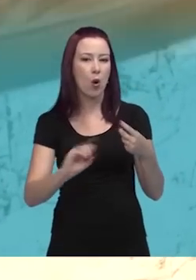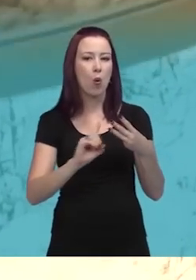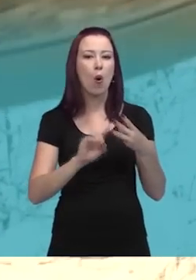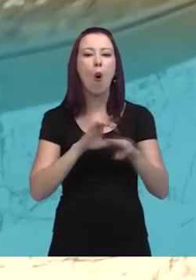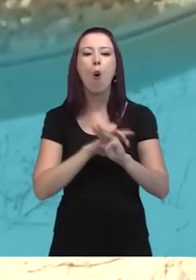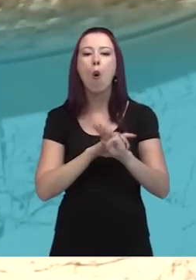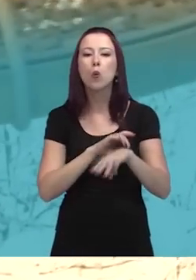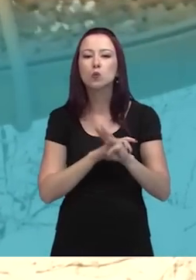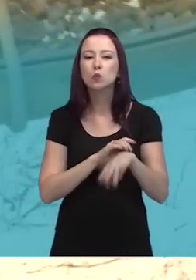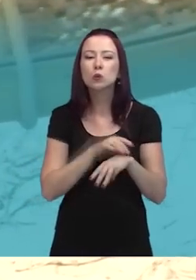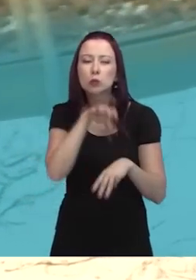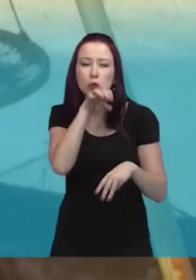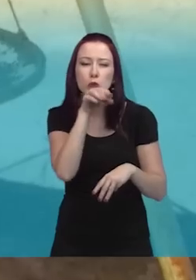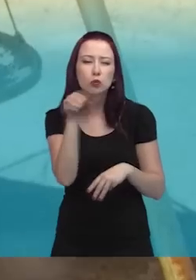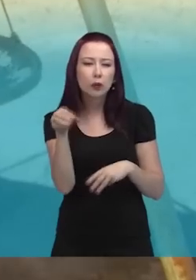osso de bicho pequeno.